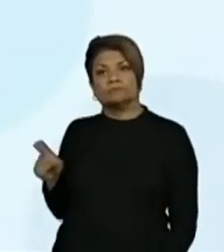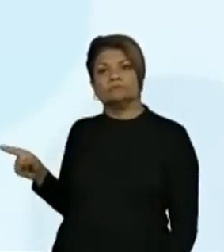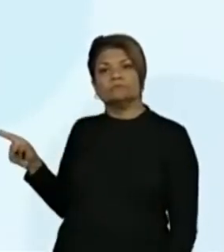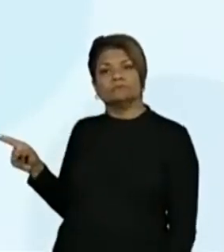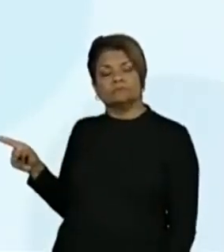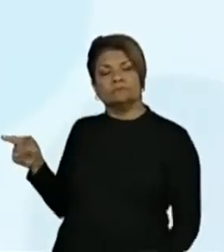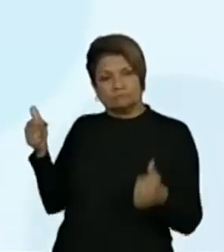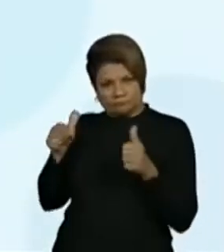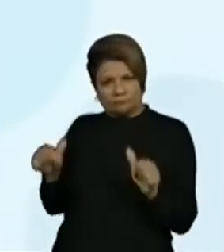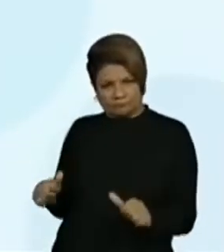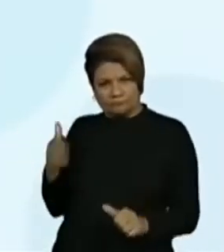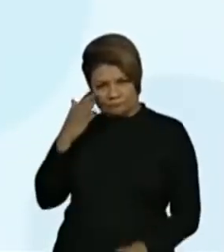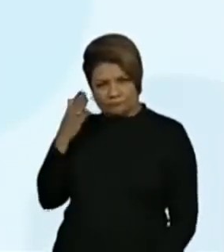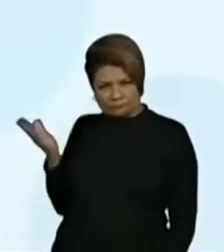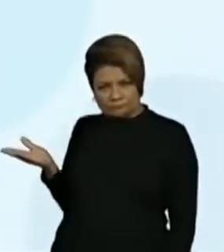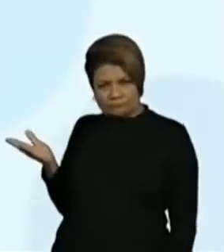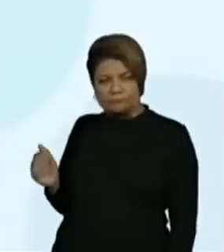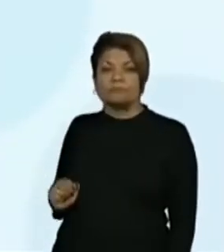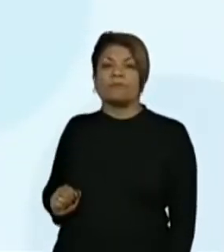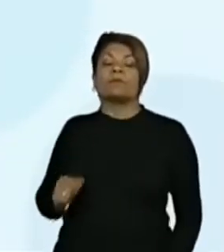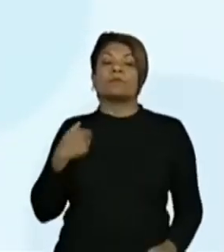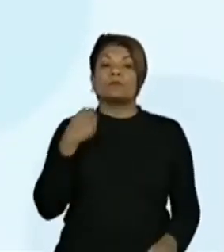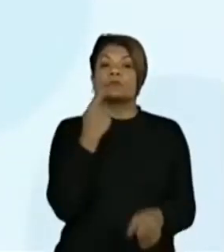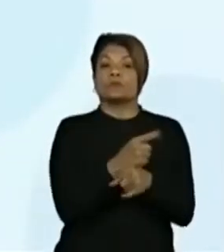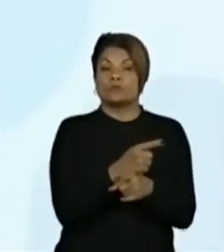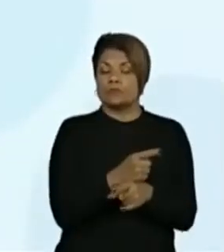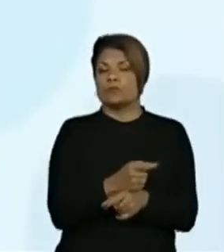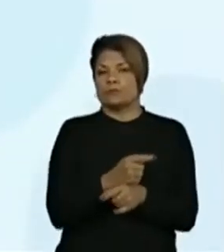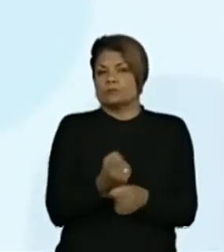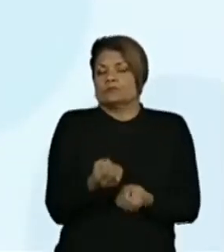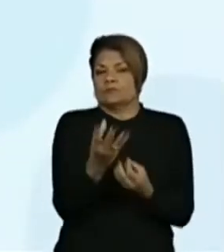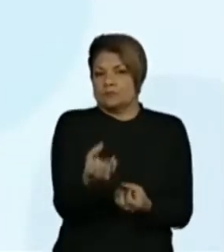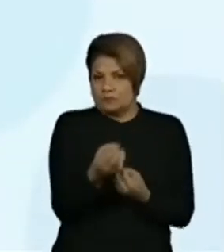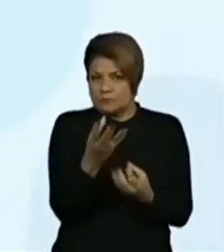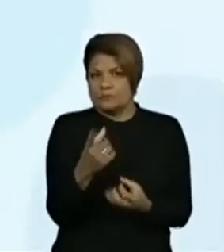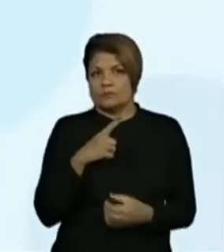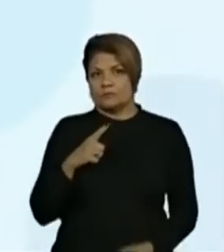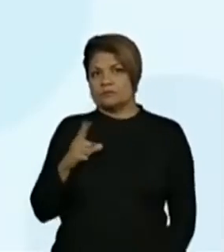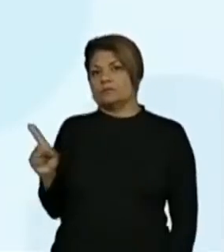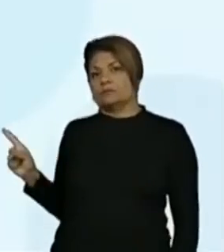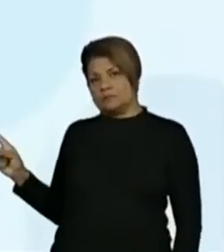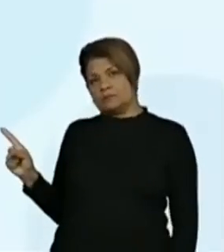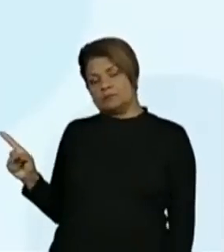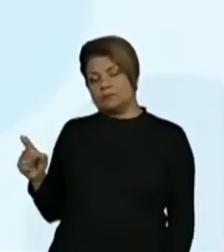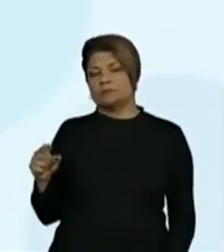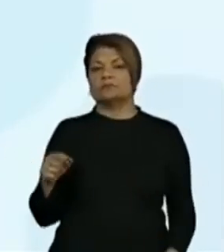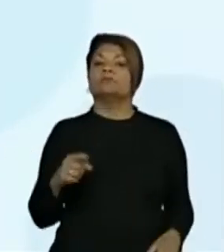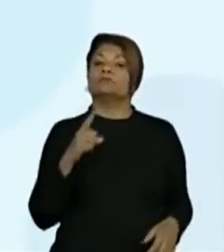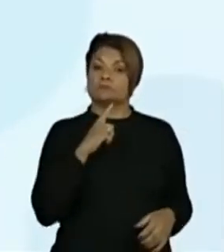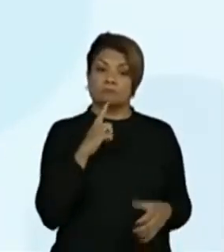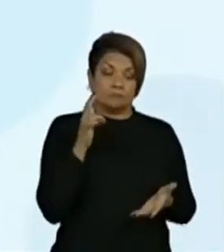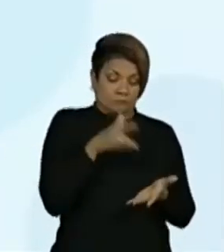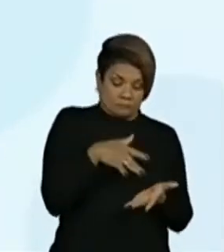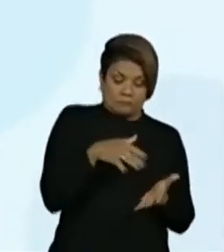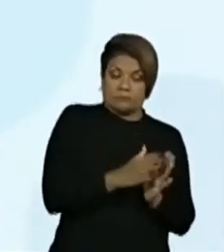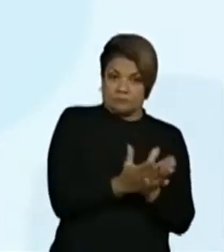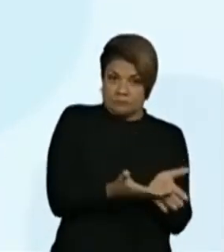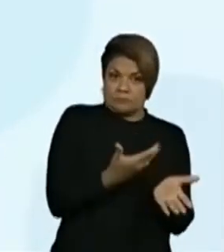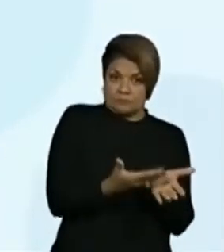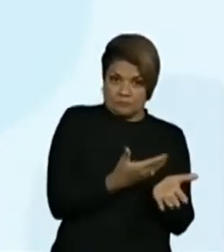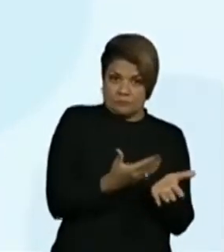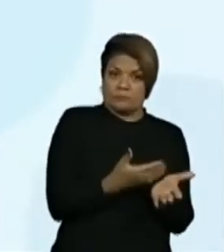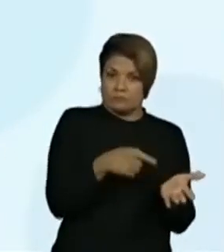e encontrou as seguintes informações. Temos aí um mapa das rodovias, vocês têm no material, os estudantes que estão